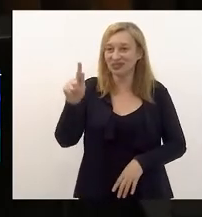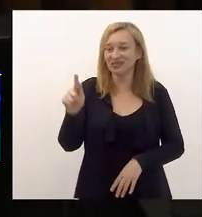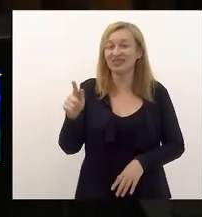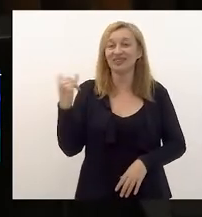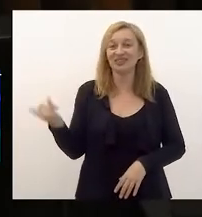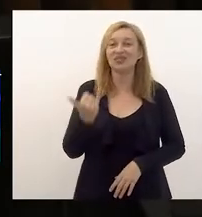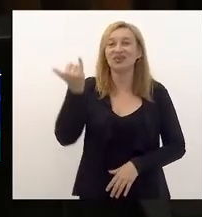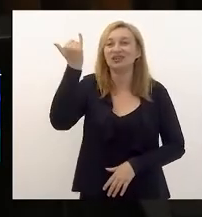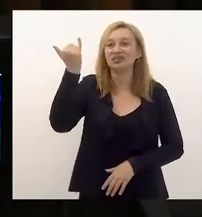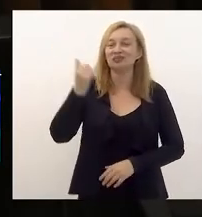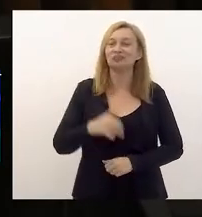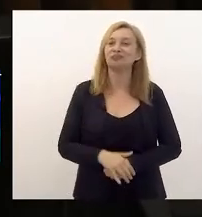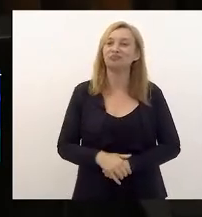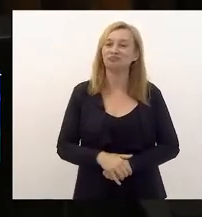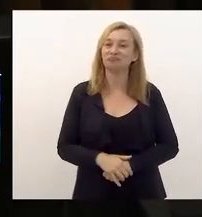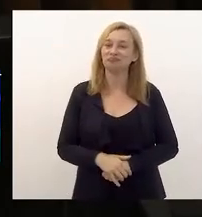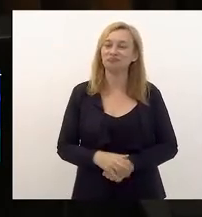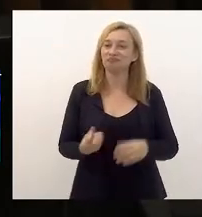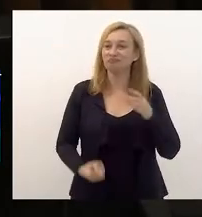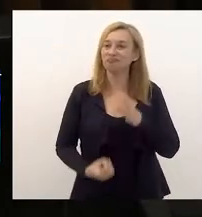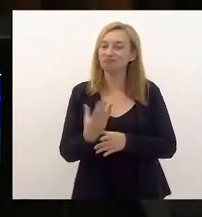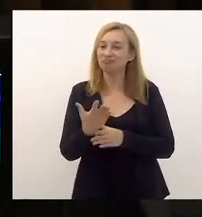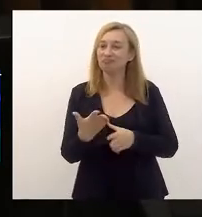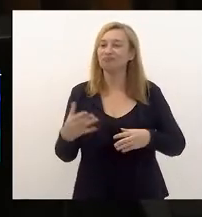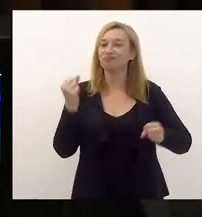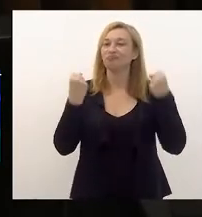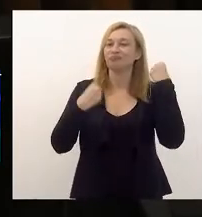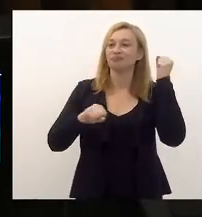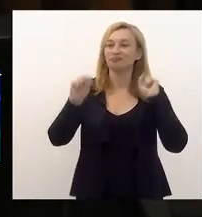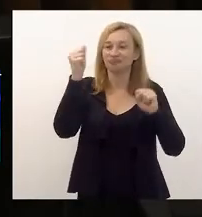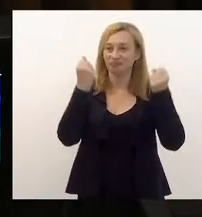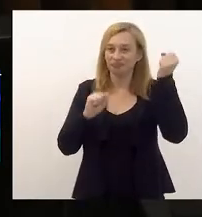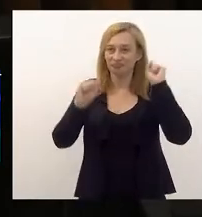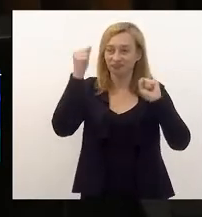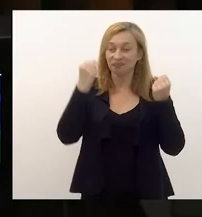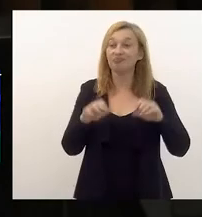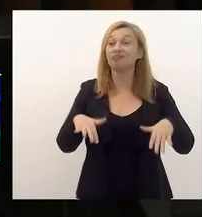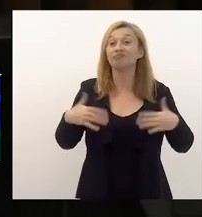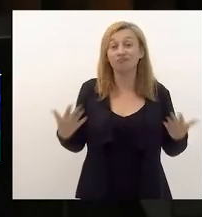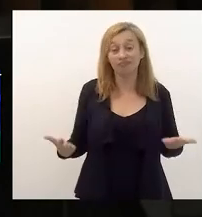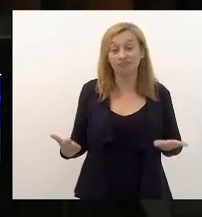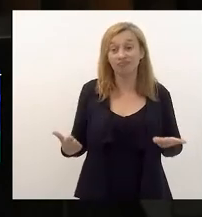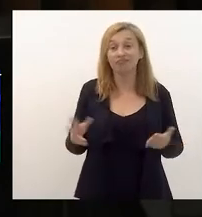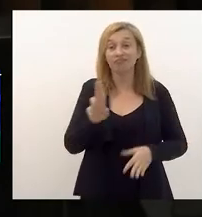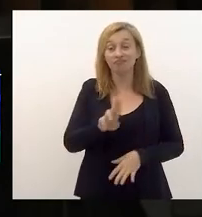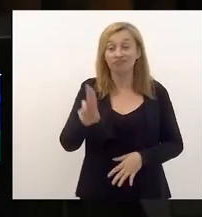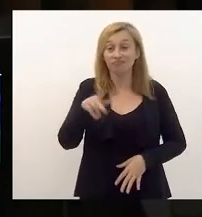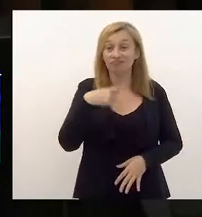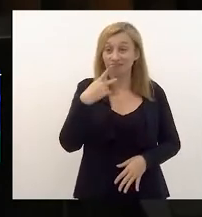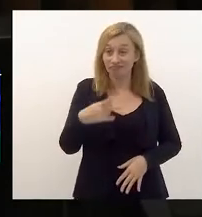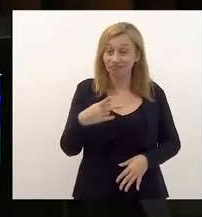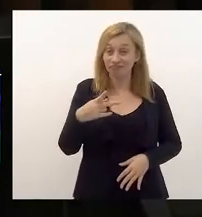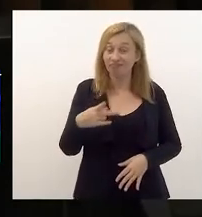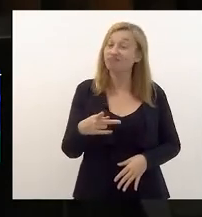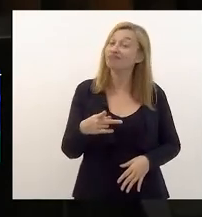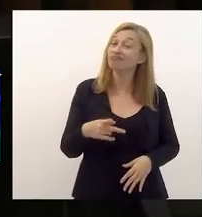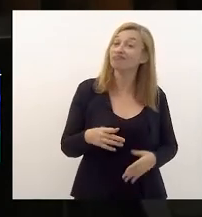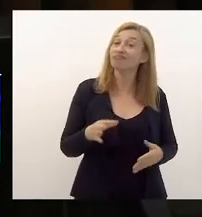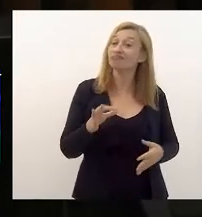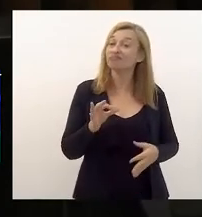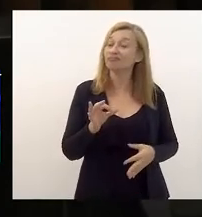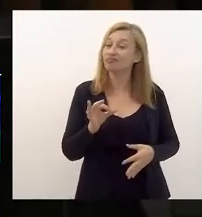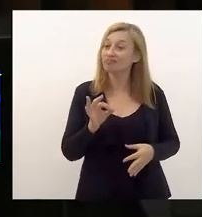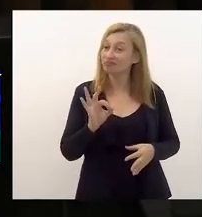importante para a produção industrial. Então, estamos fazendo uso da palavra para reafirmar